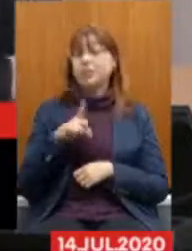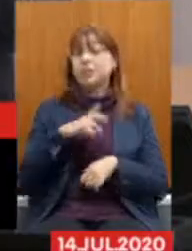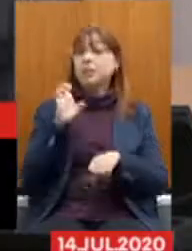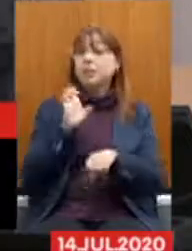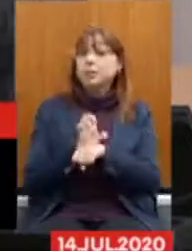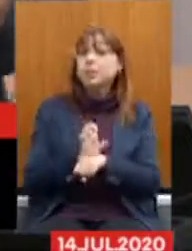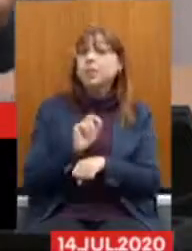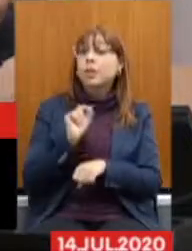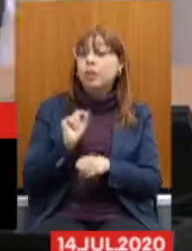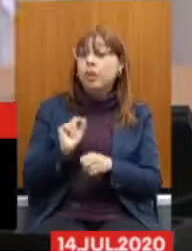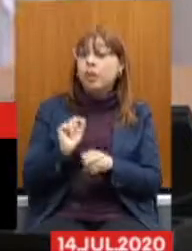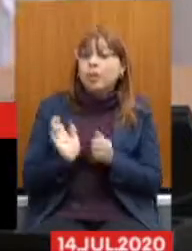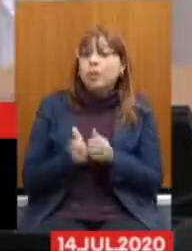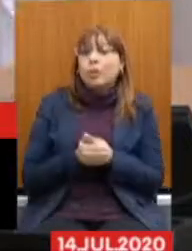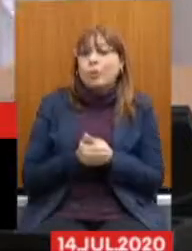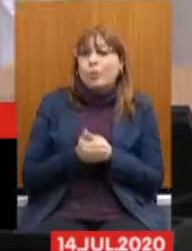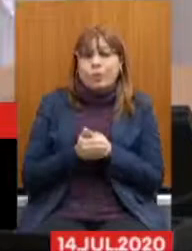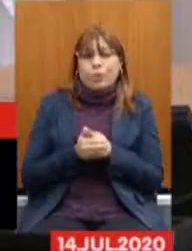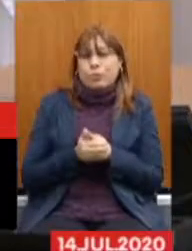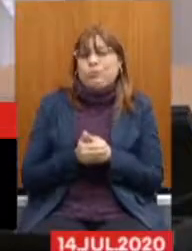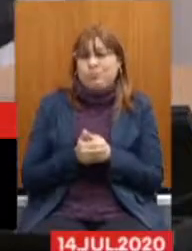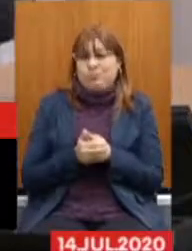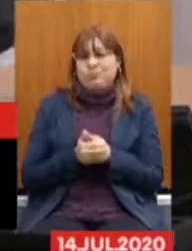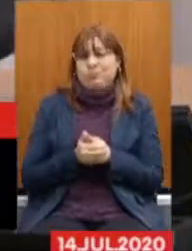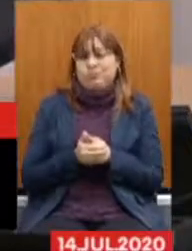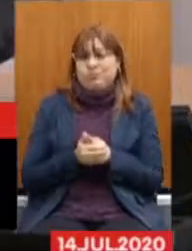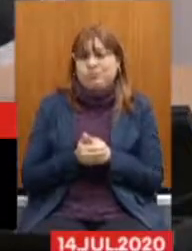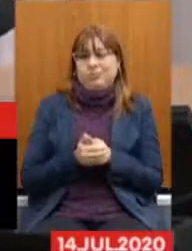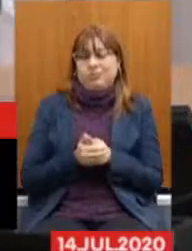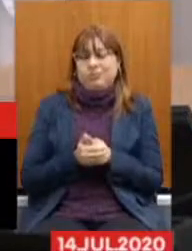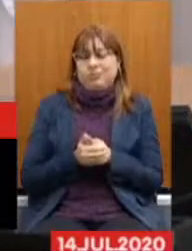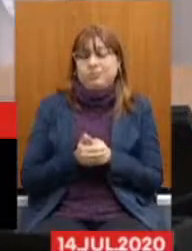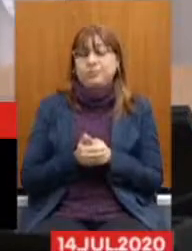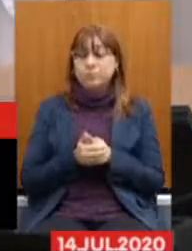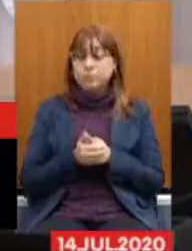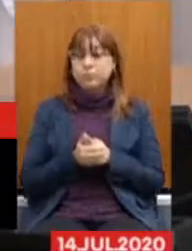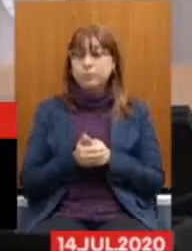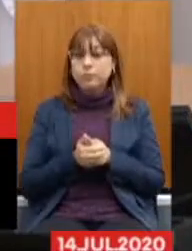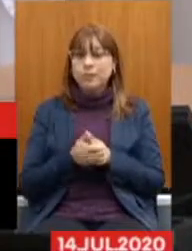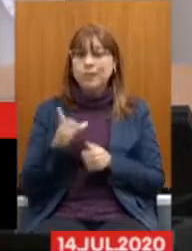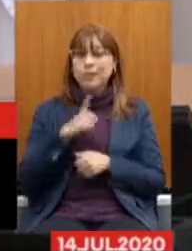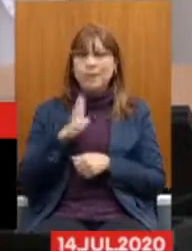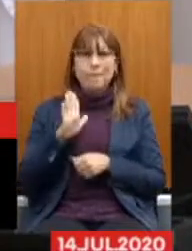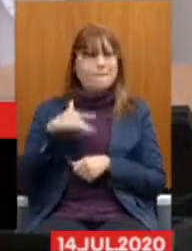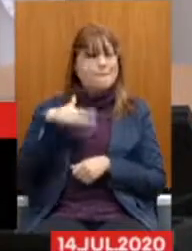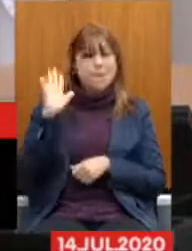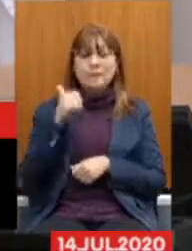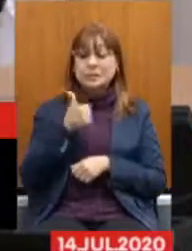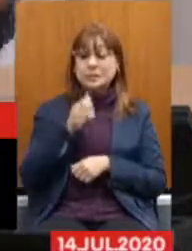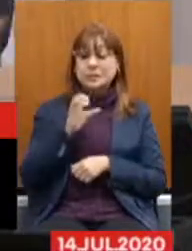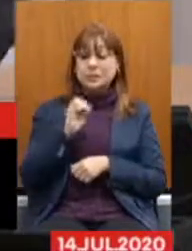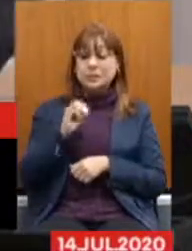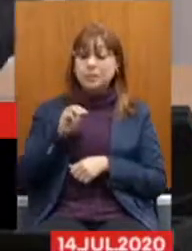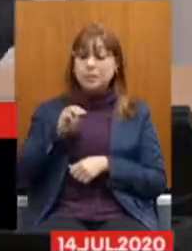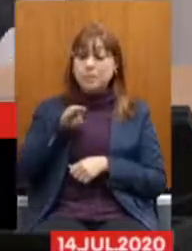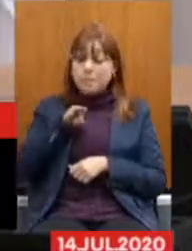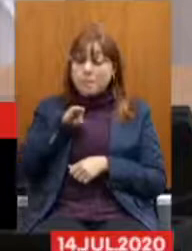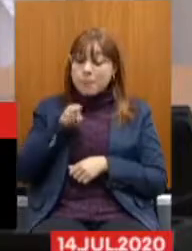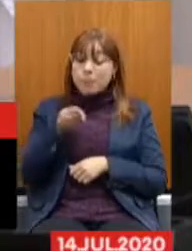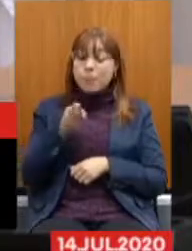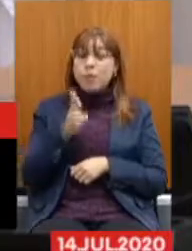sonegado, nós temos hoje mais de 10 bilhões de reais